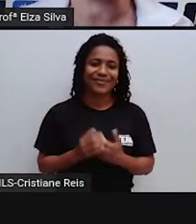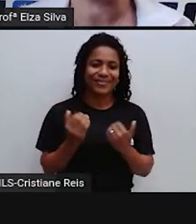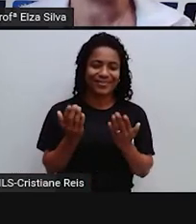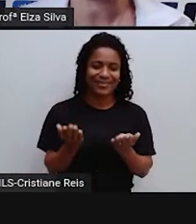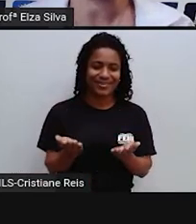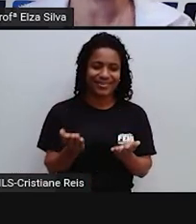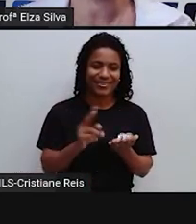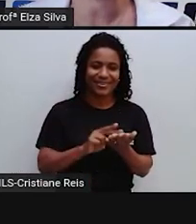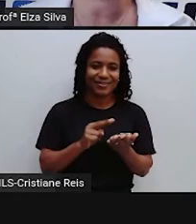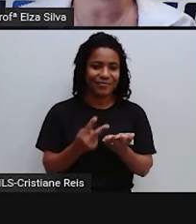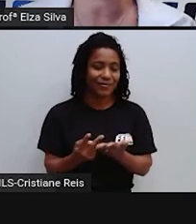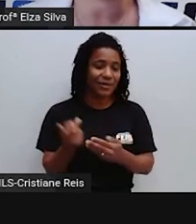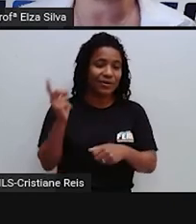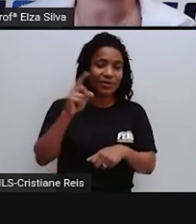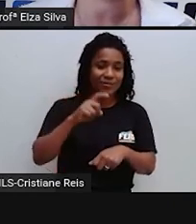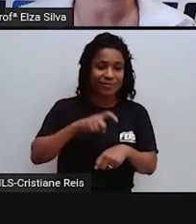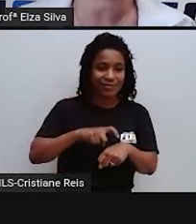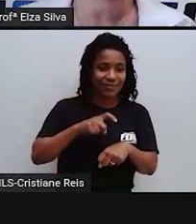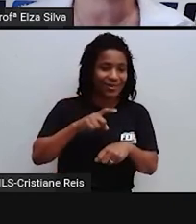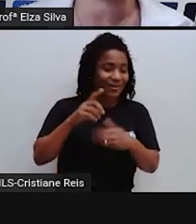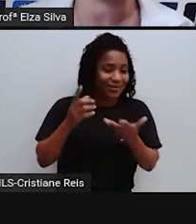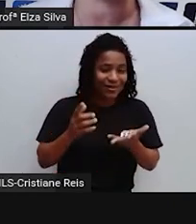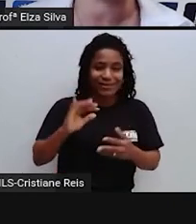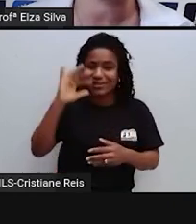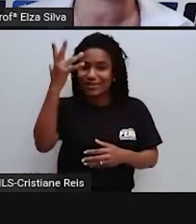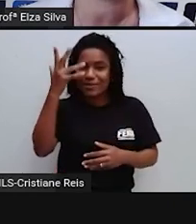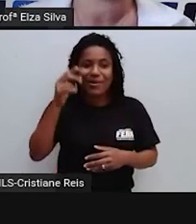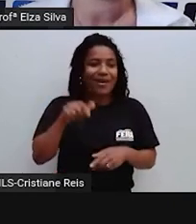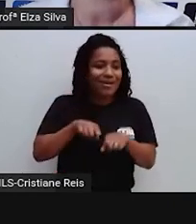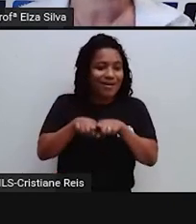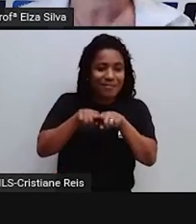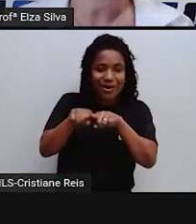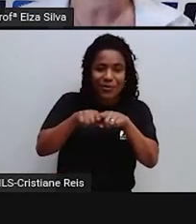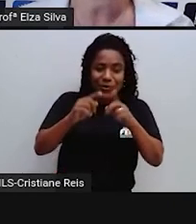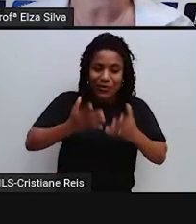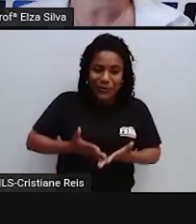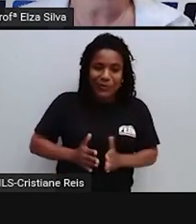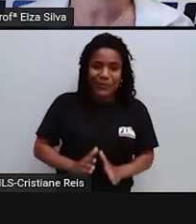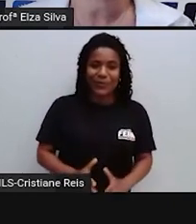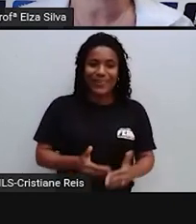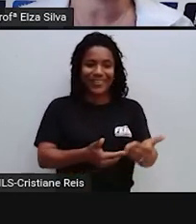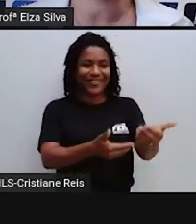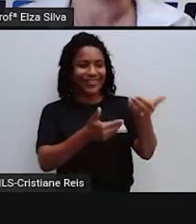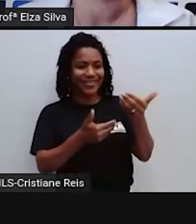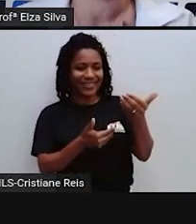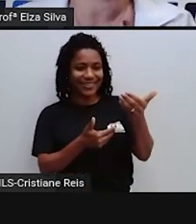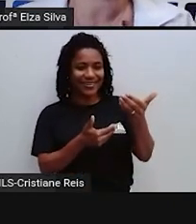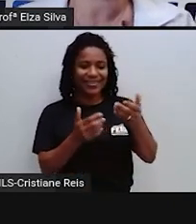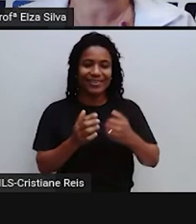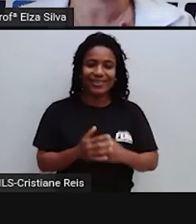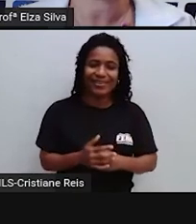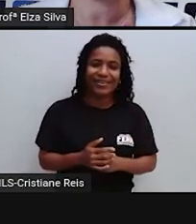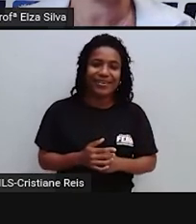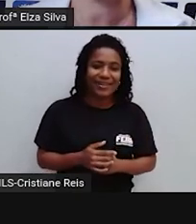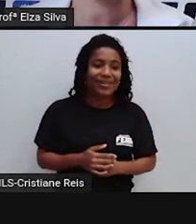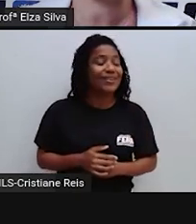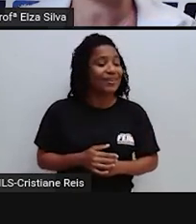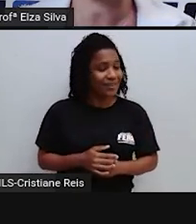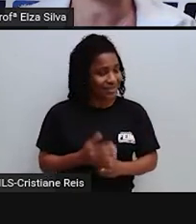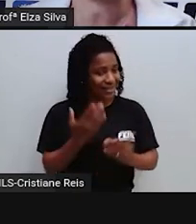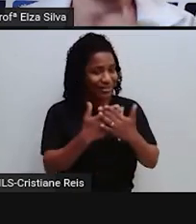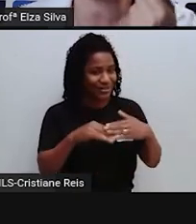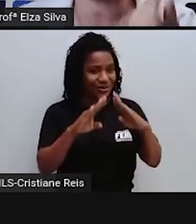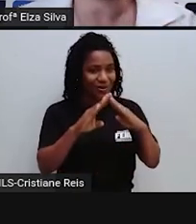born O momento do nascimento Dos seus irmãos My first day At the school Meu primeiro dia Na